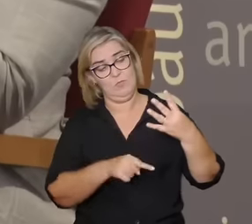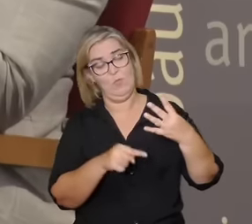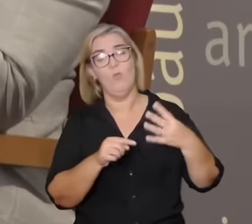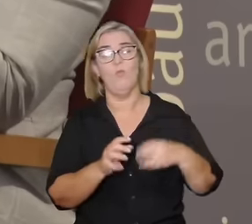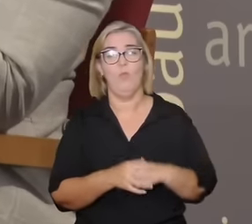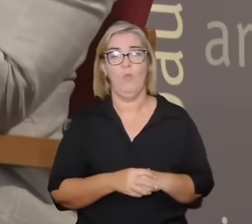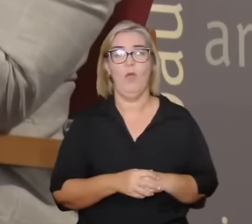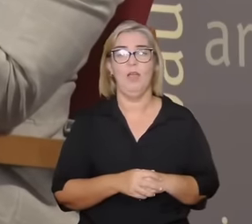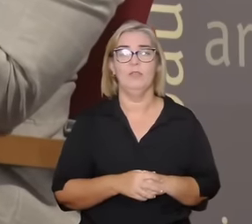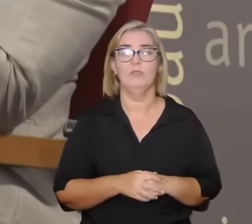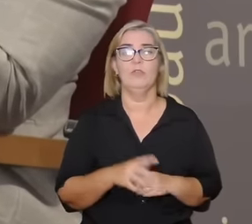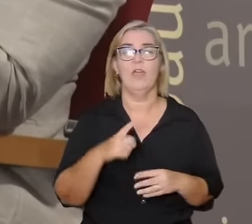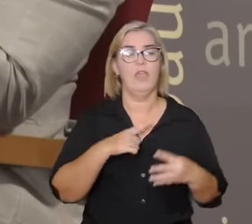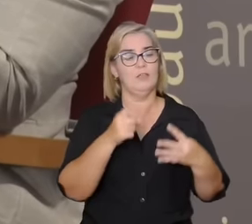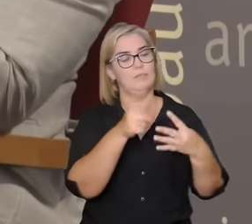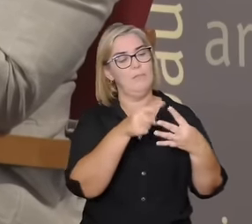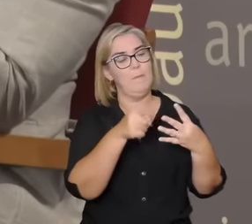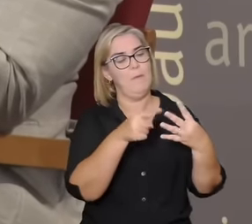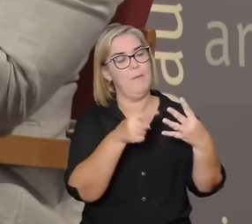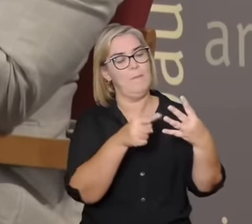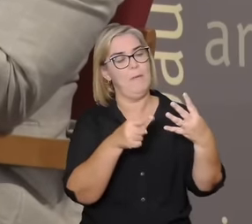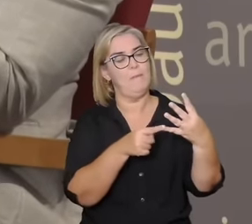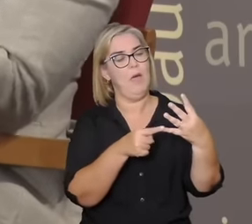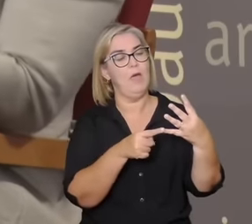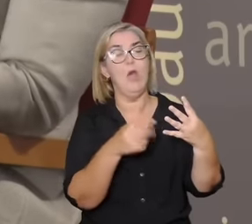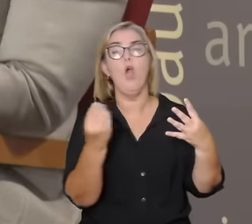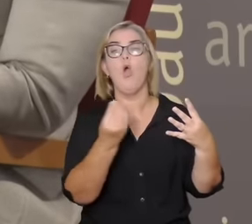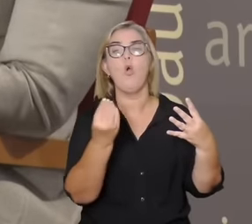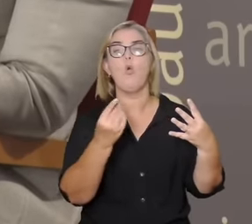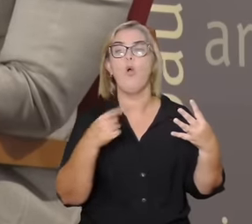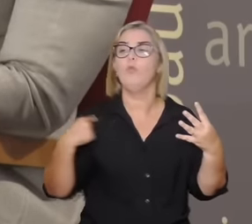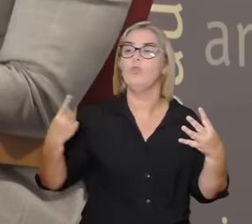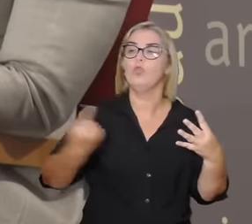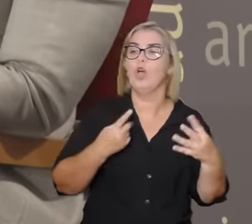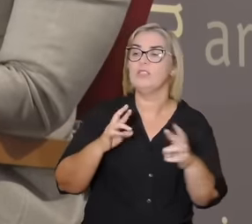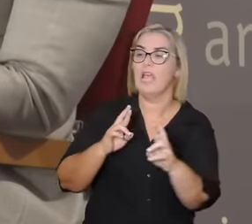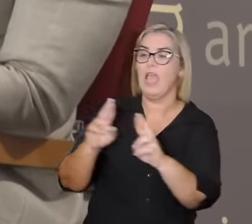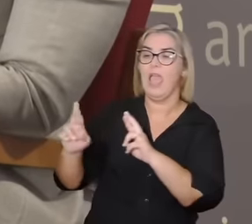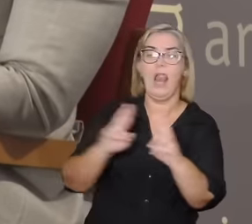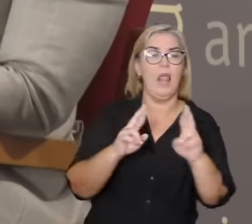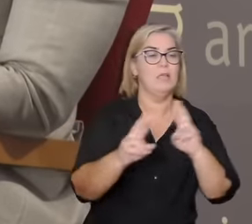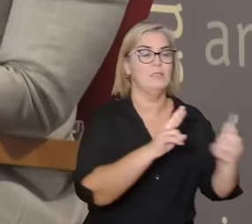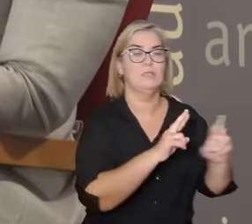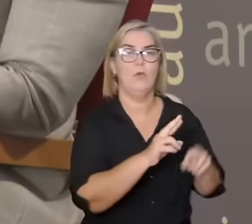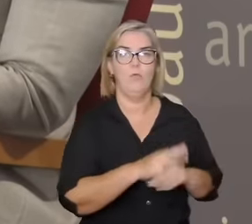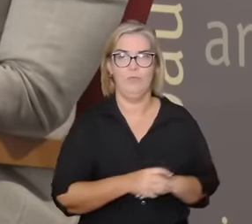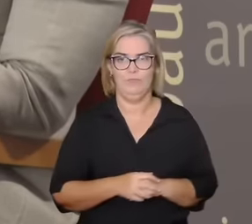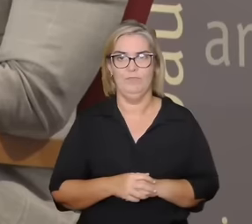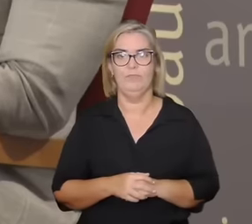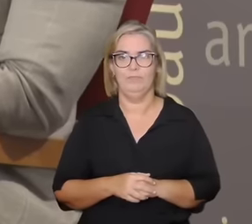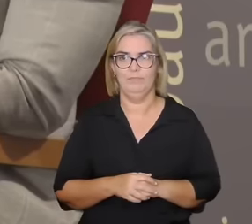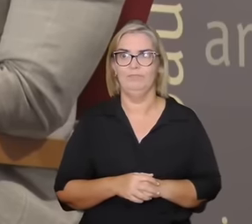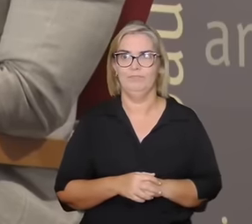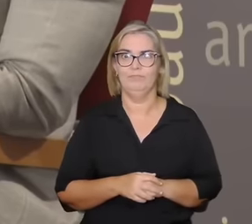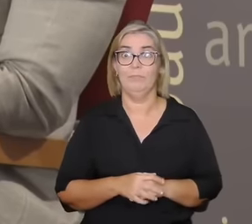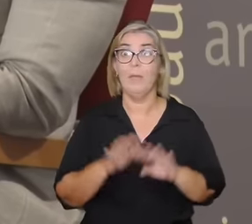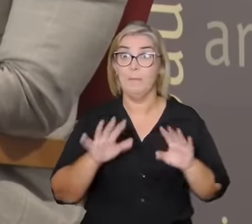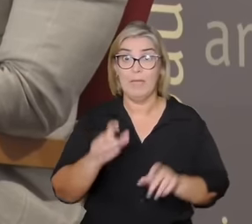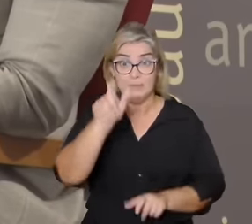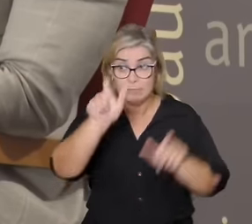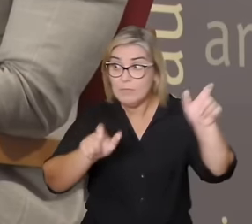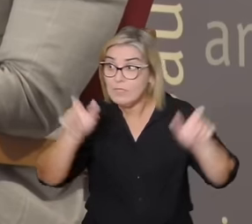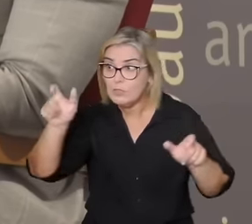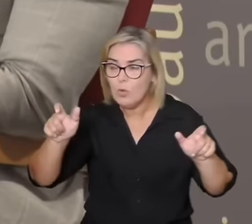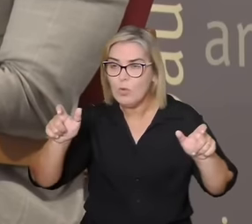as regiões onde nós interagimos com outros seres que também são compostos por água terra ar e fogo então a gente pode por